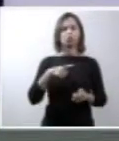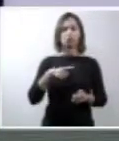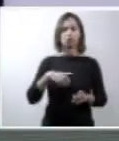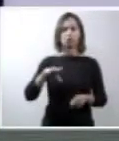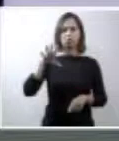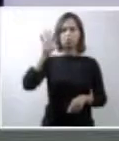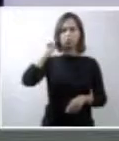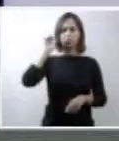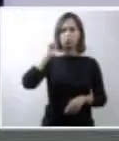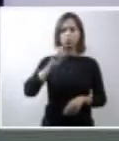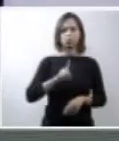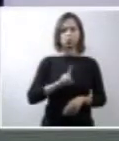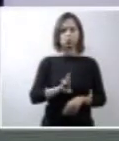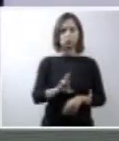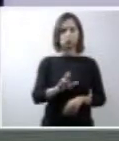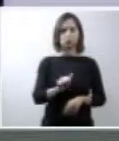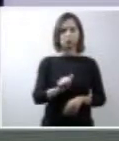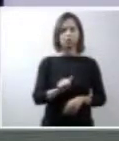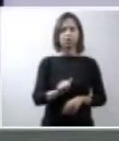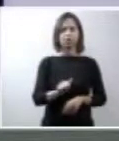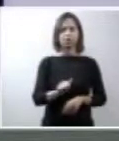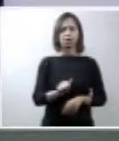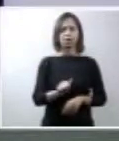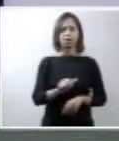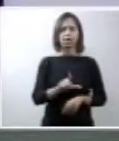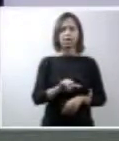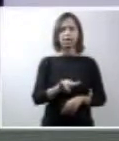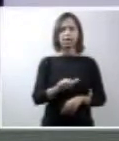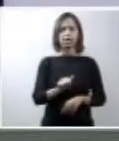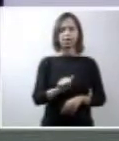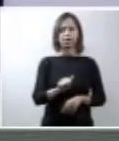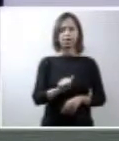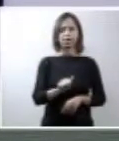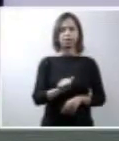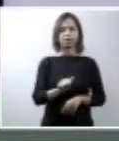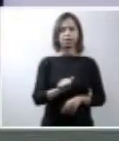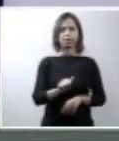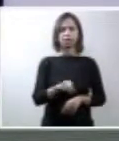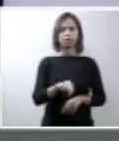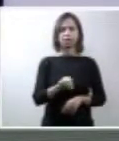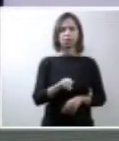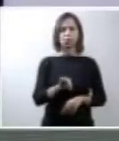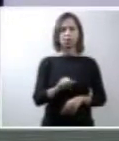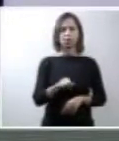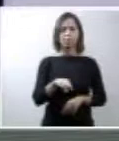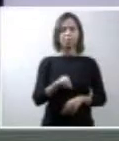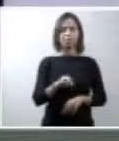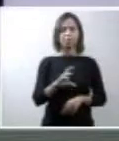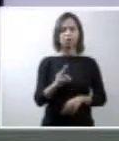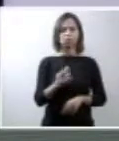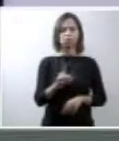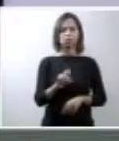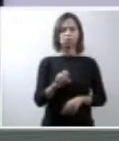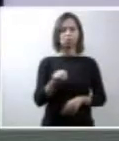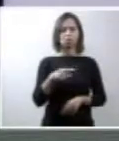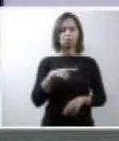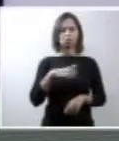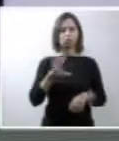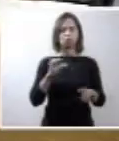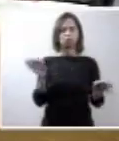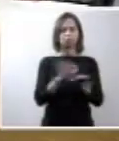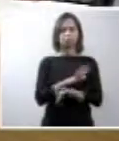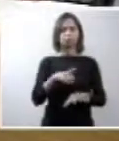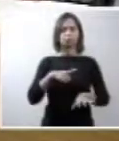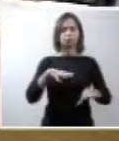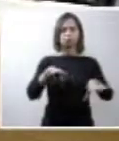doutora Lia Zanota Machado, que é graduada em Ciências